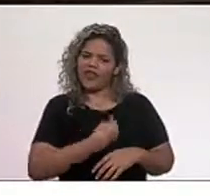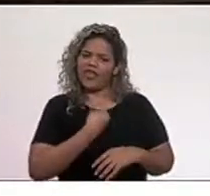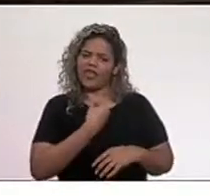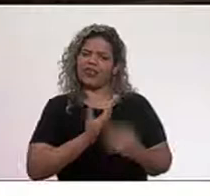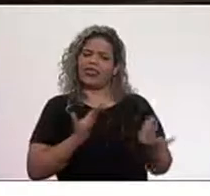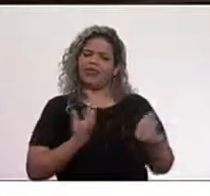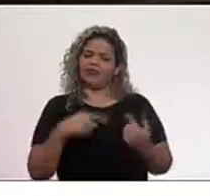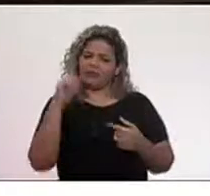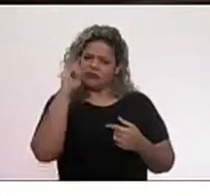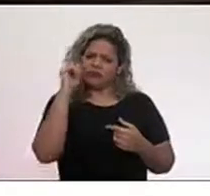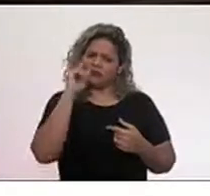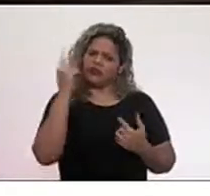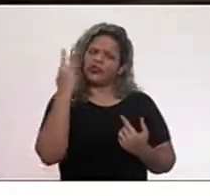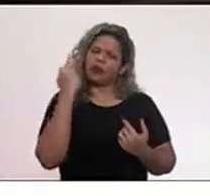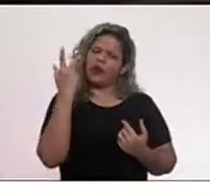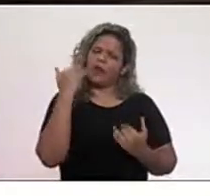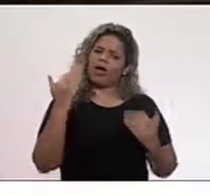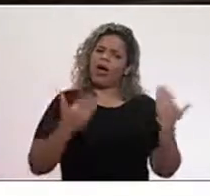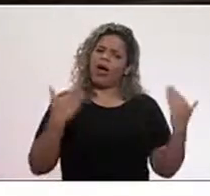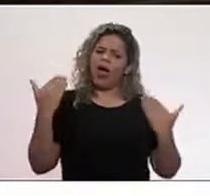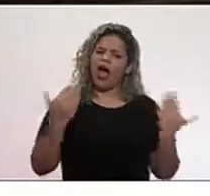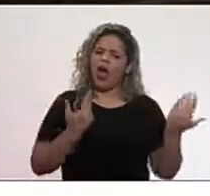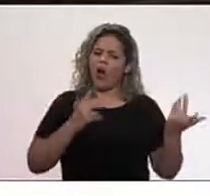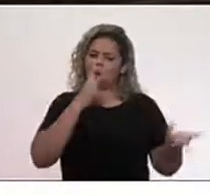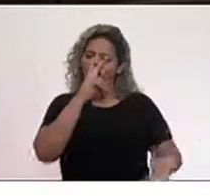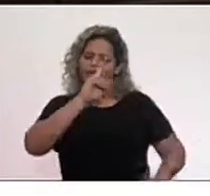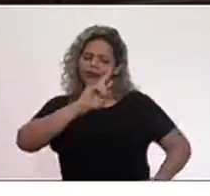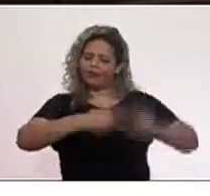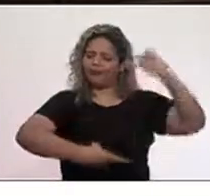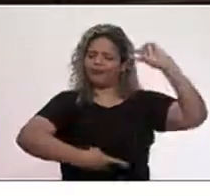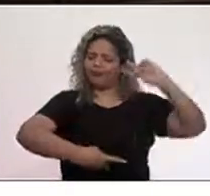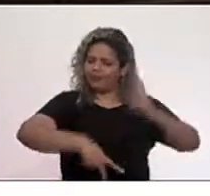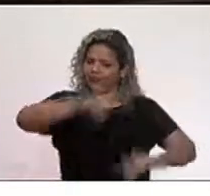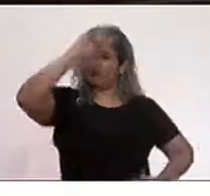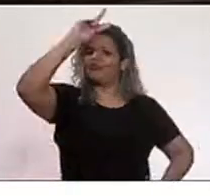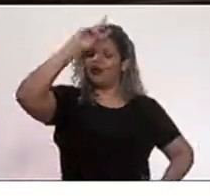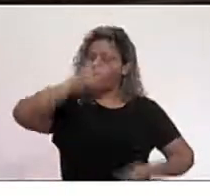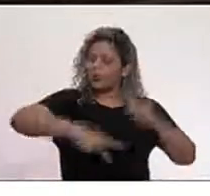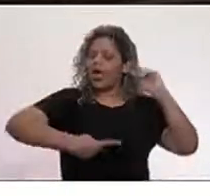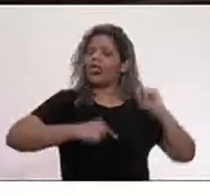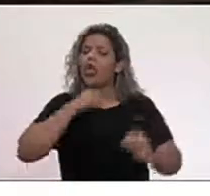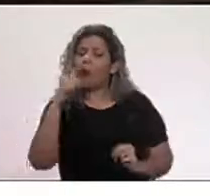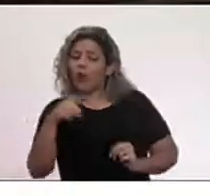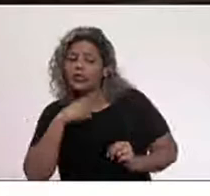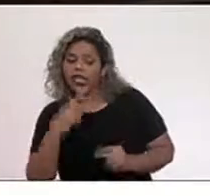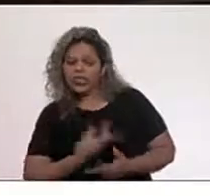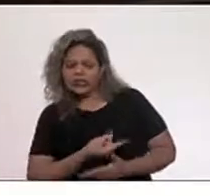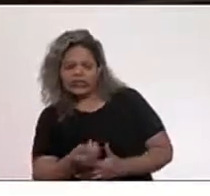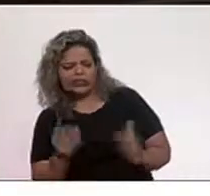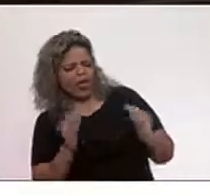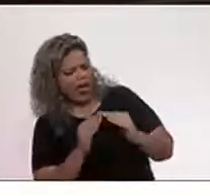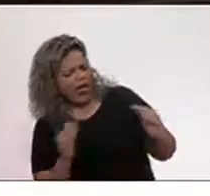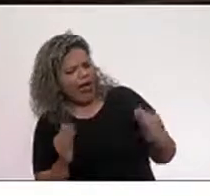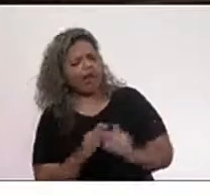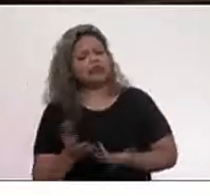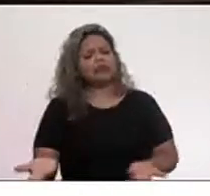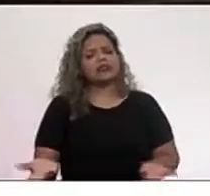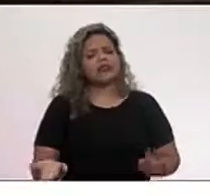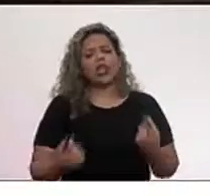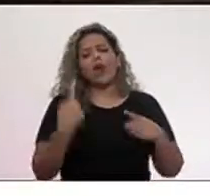rotina feita, virada de cabeça para baixo, porque não consegue sair de casa, porque